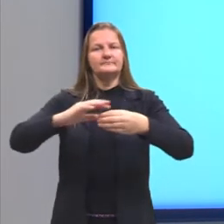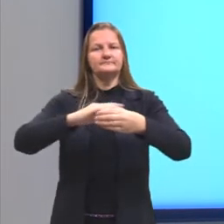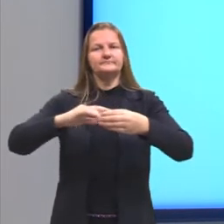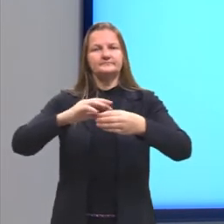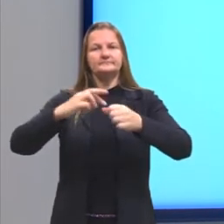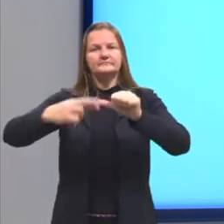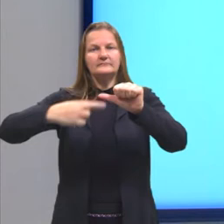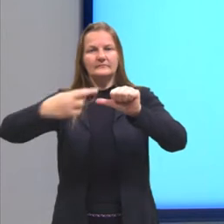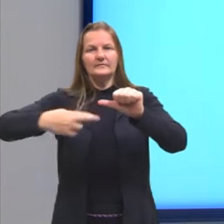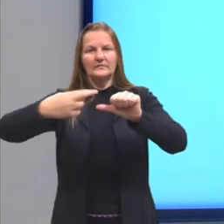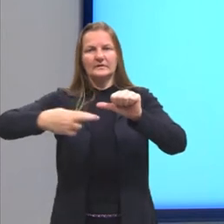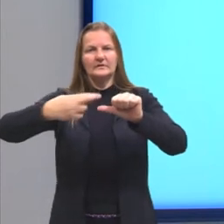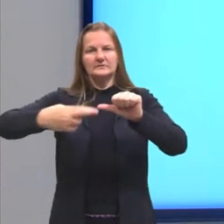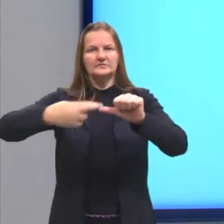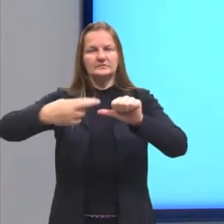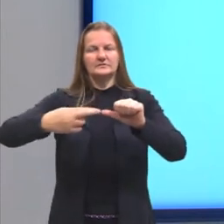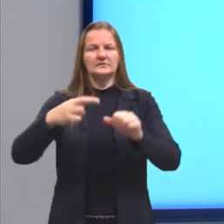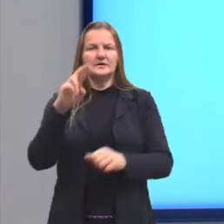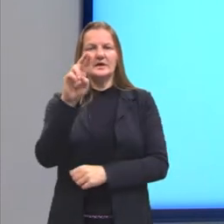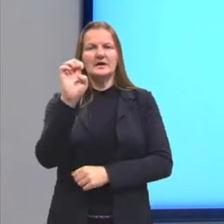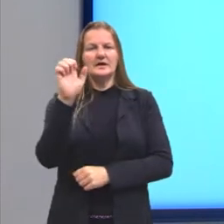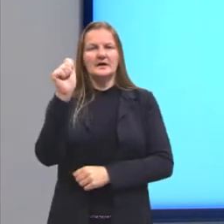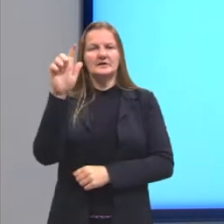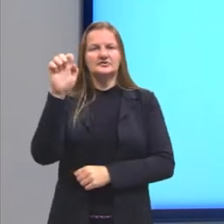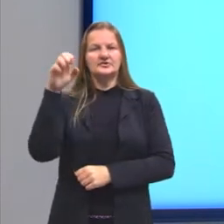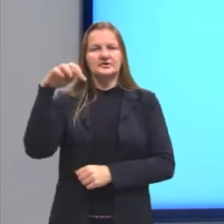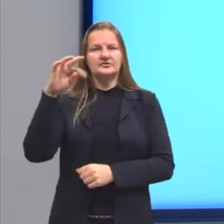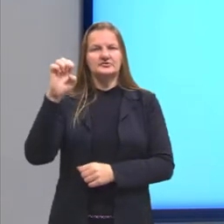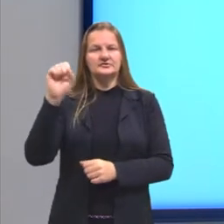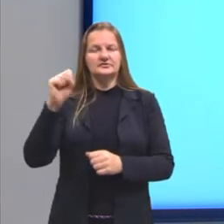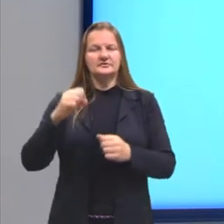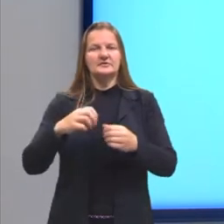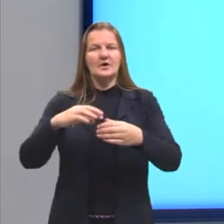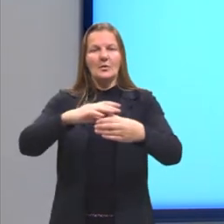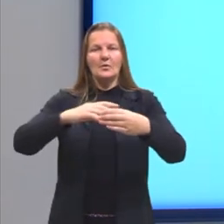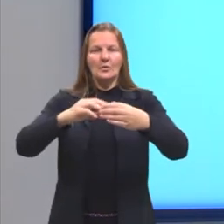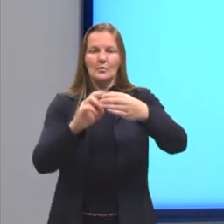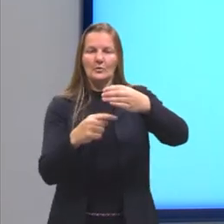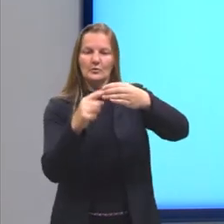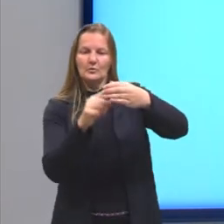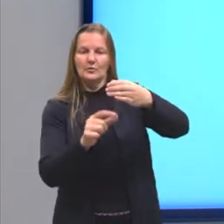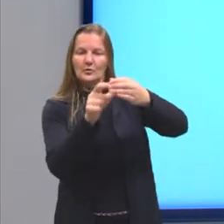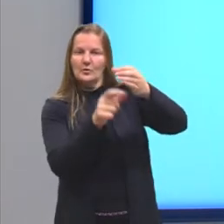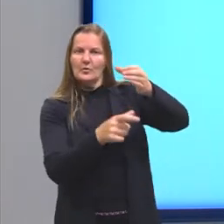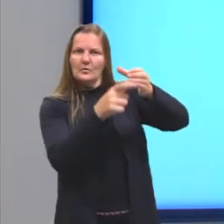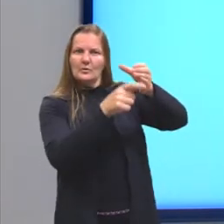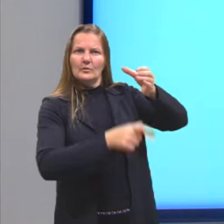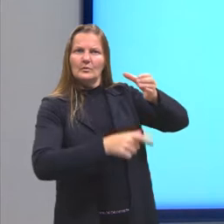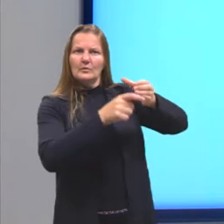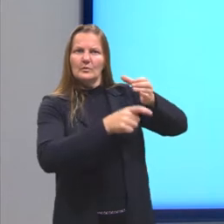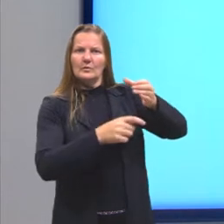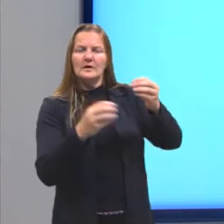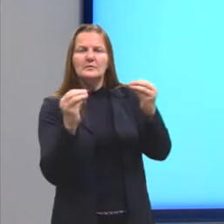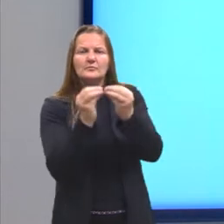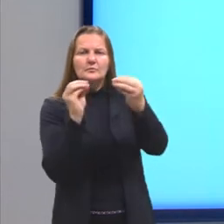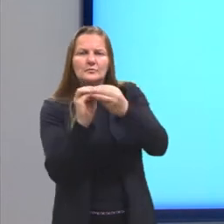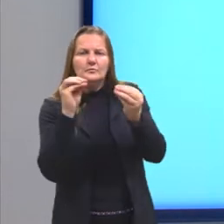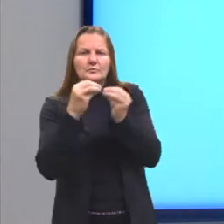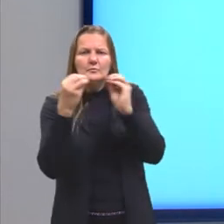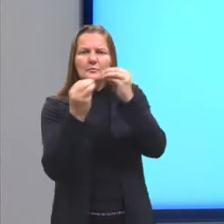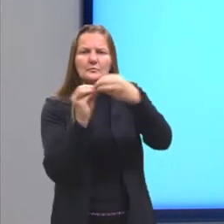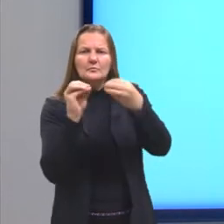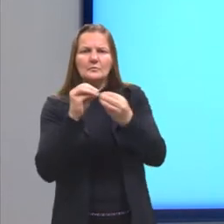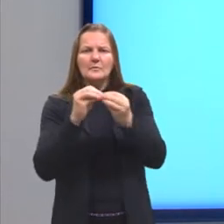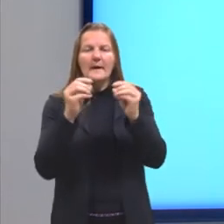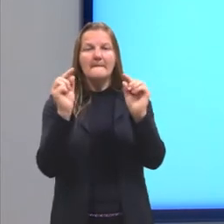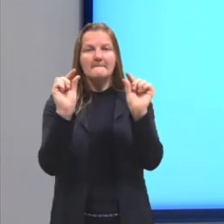dentro, reagentes, né? Mais de um, dentro de um frasco, essas partículas, elas vão colidir entre si, elas vão bater uma na